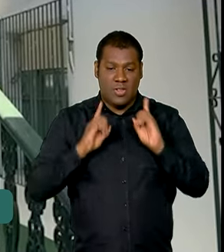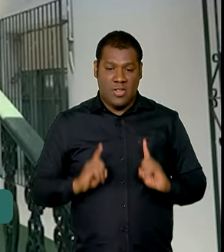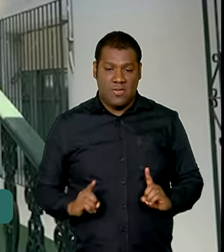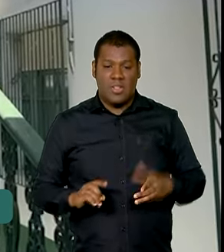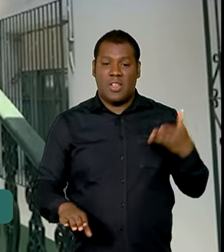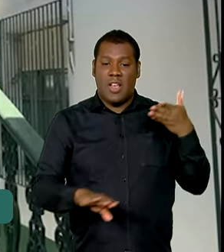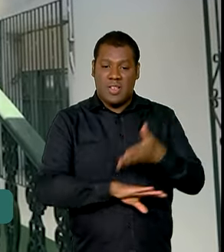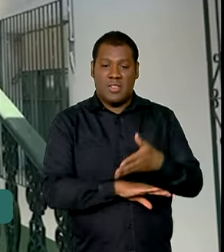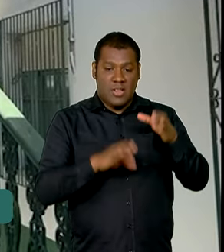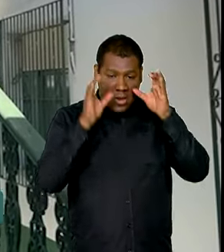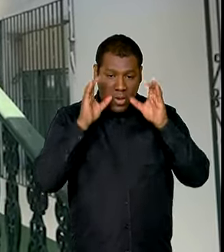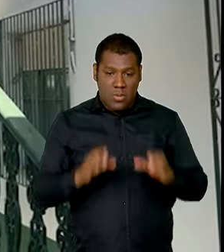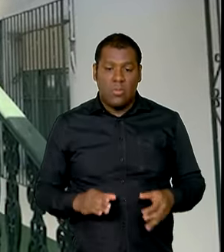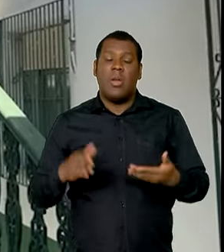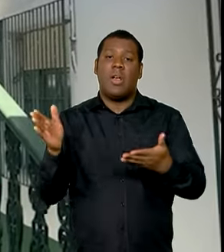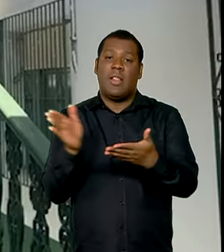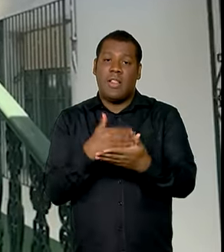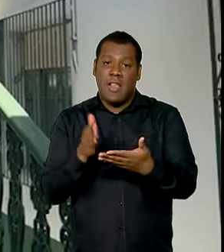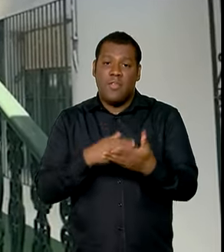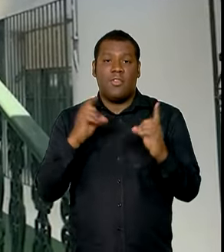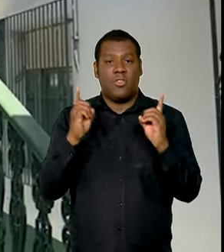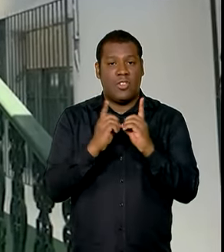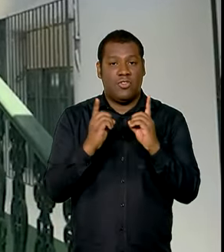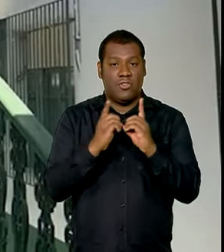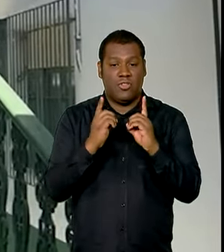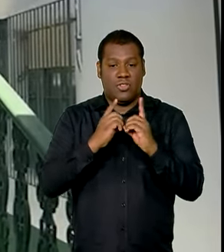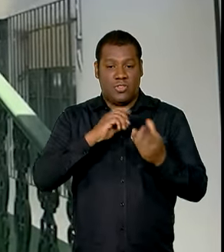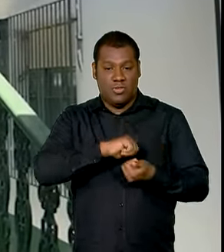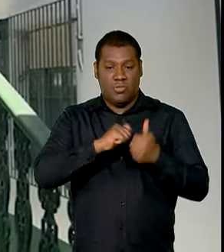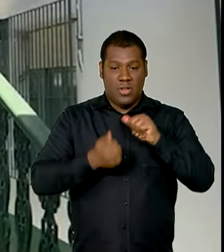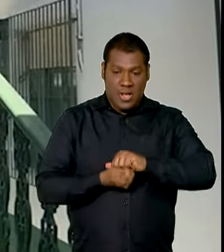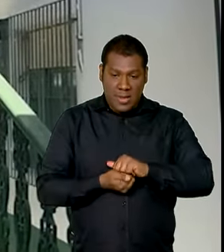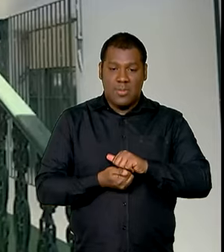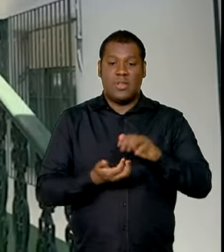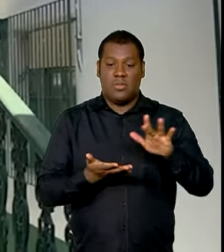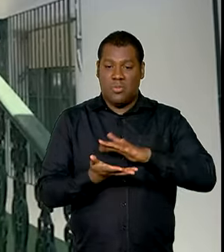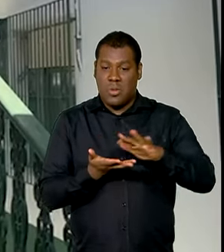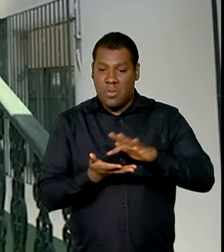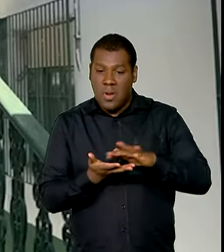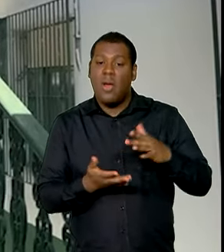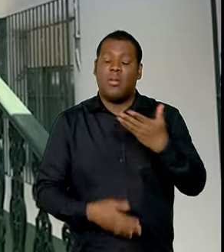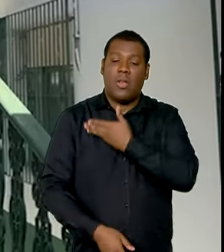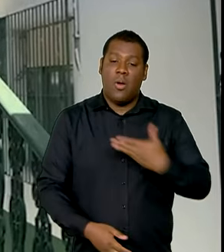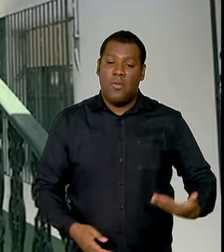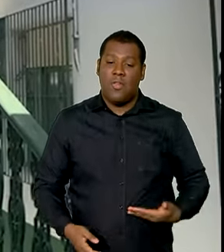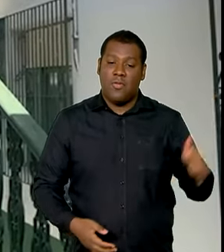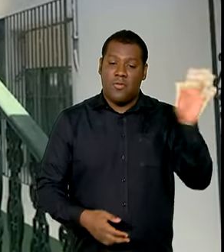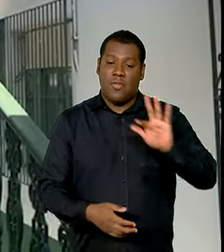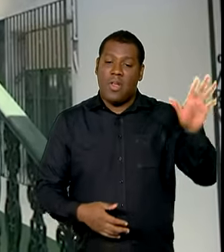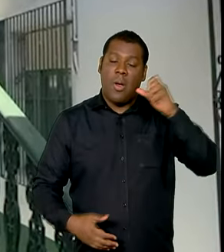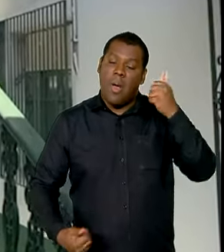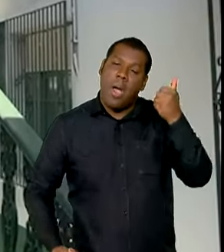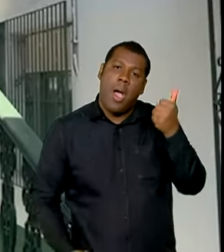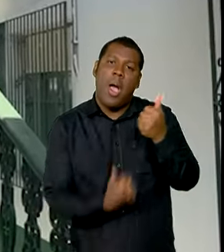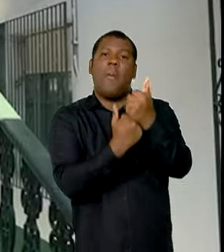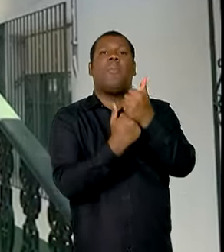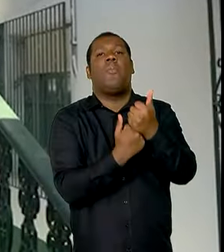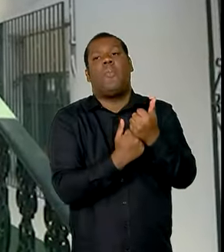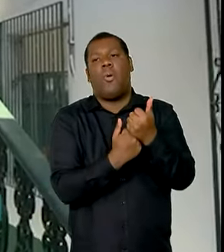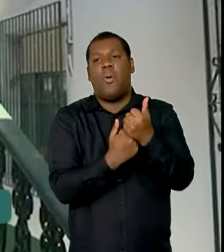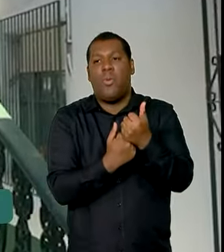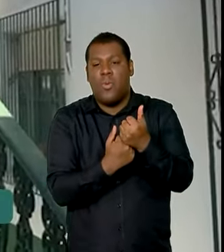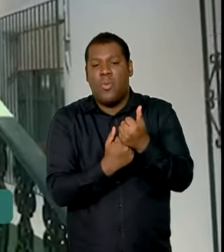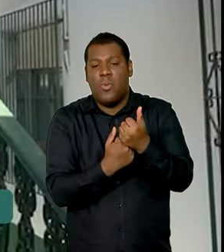distribuição de livros de dados do Embraide pelo governo federal vem fortalecer esse crescimento cultural